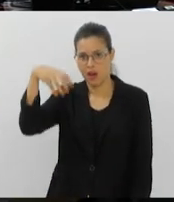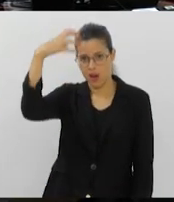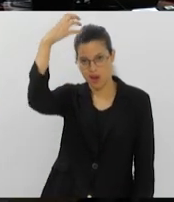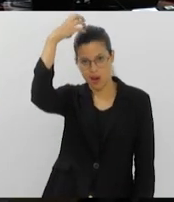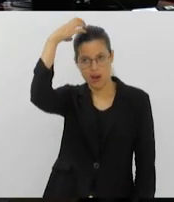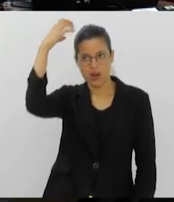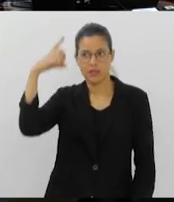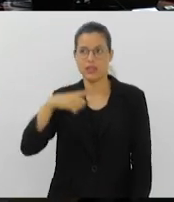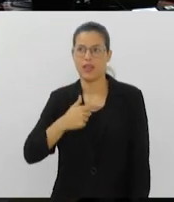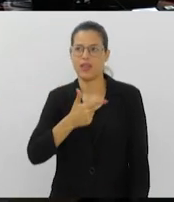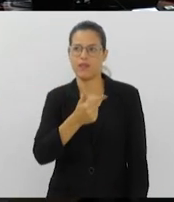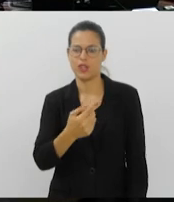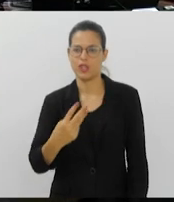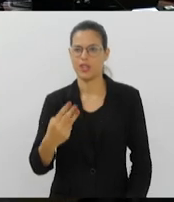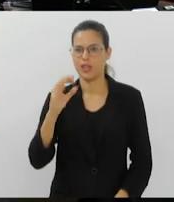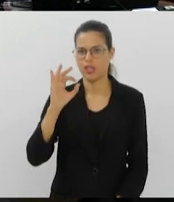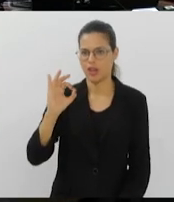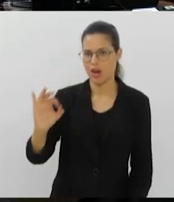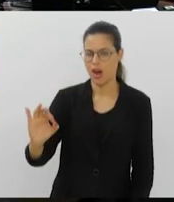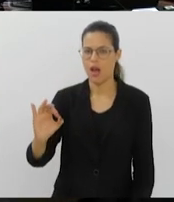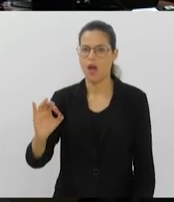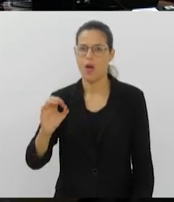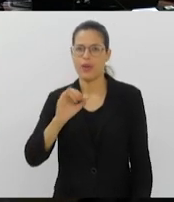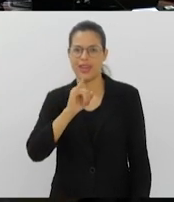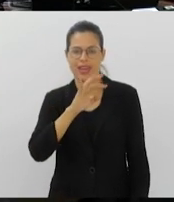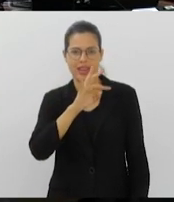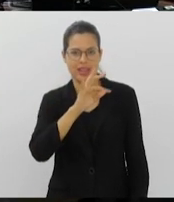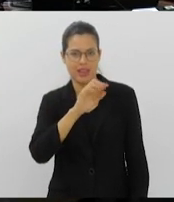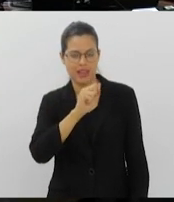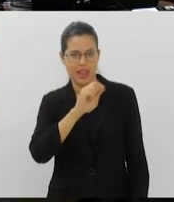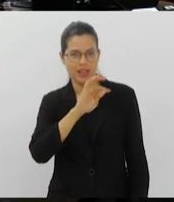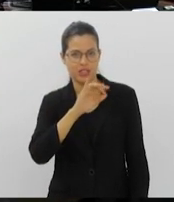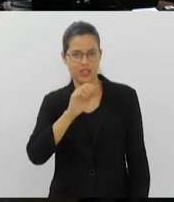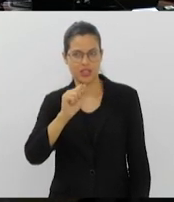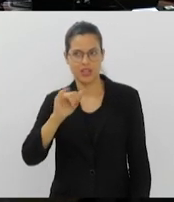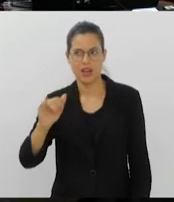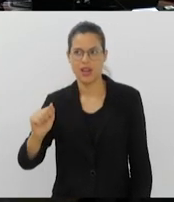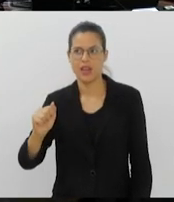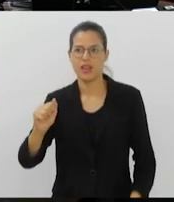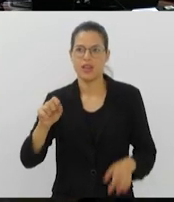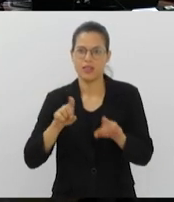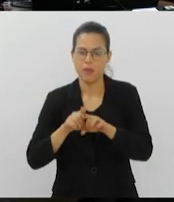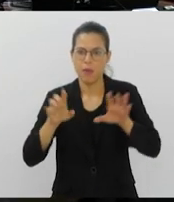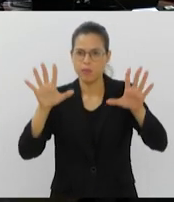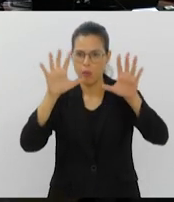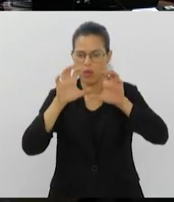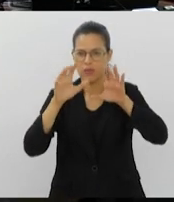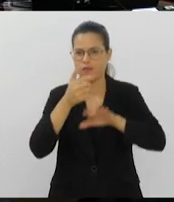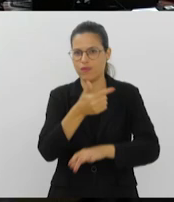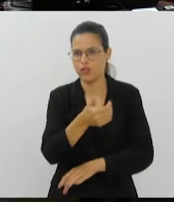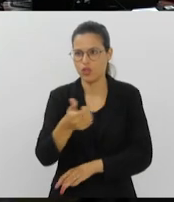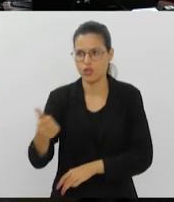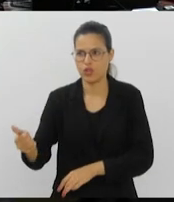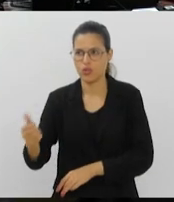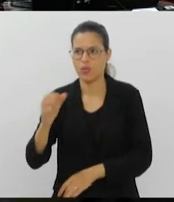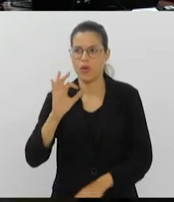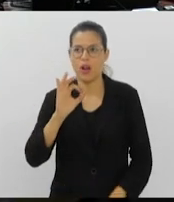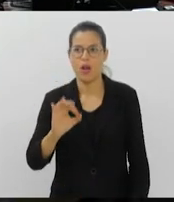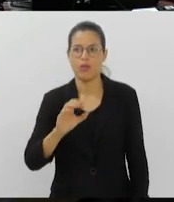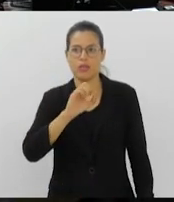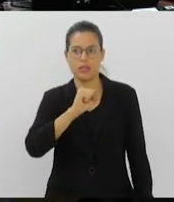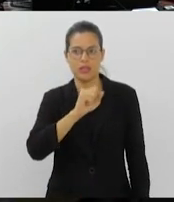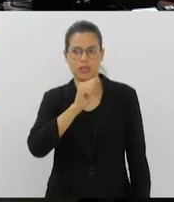23 graus. Itatiaia, com nuvens esparsas, também 21 graus. Sapucaia,